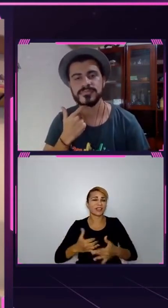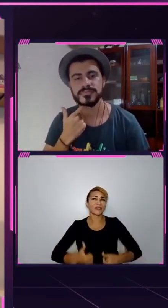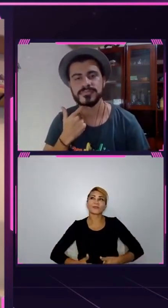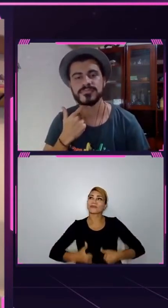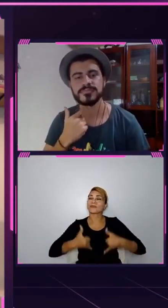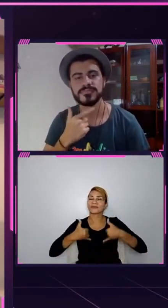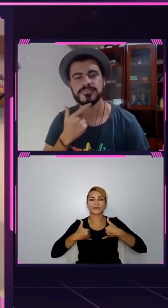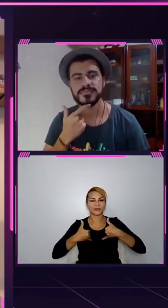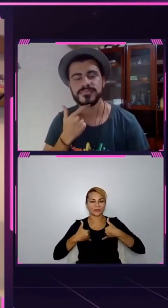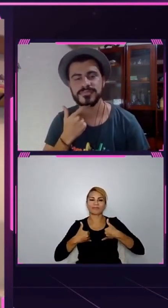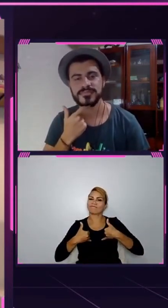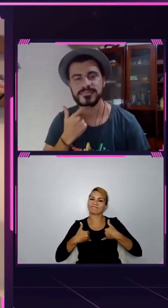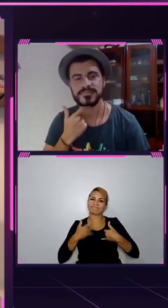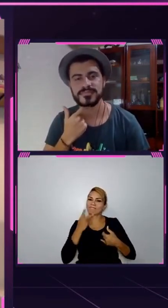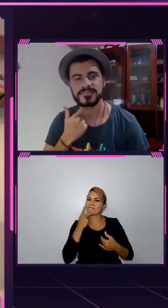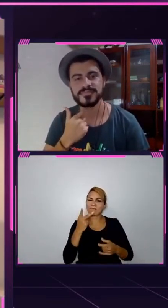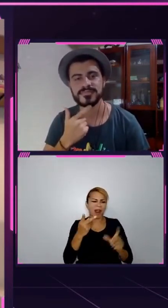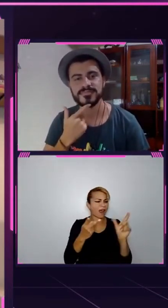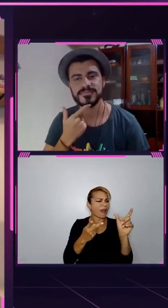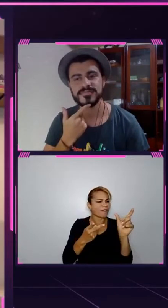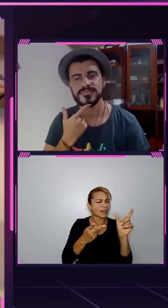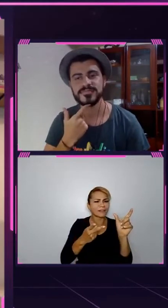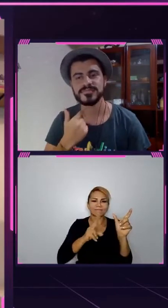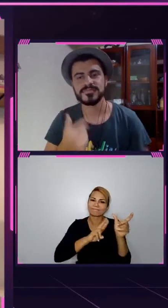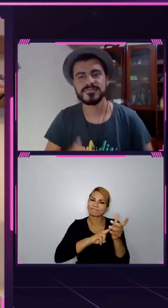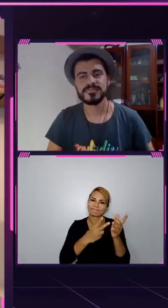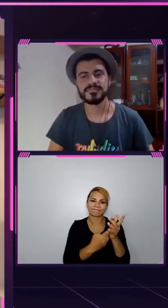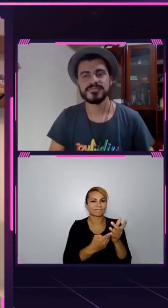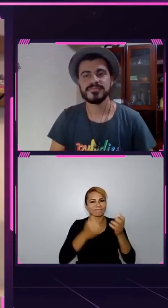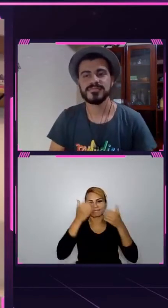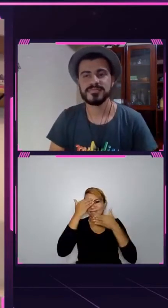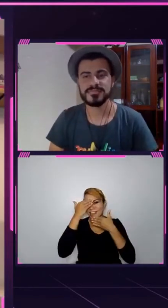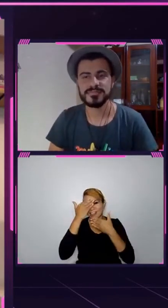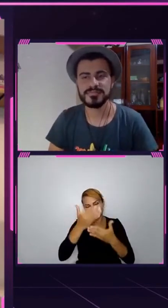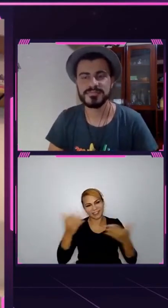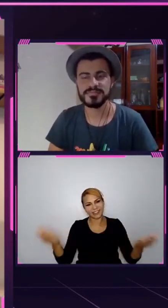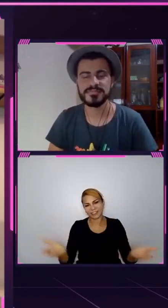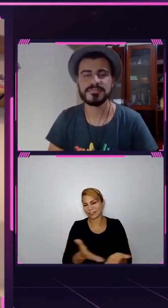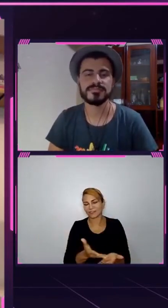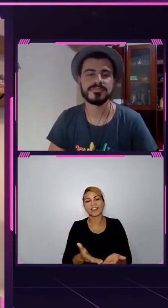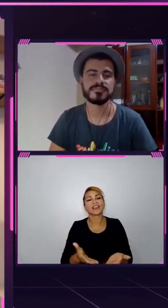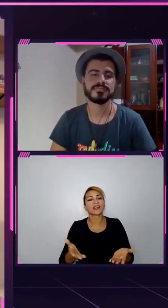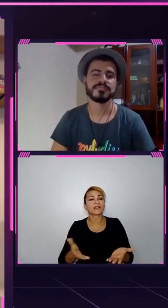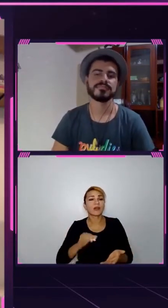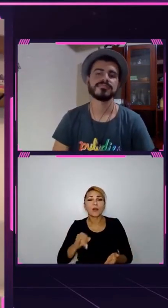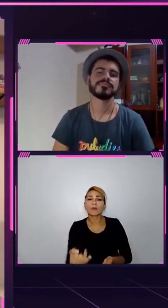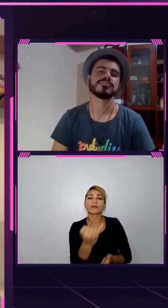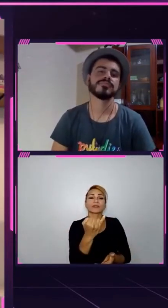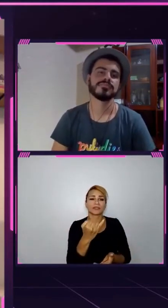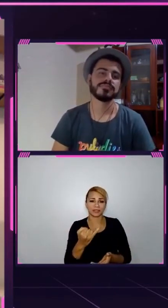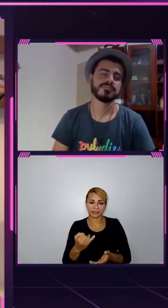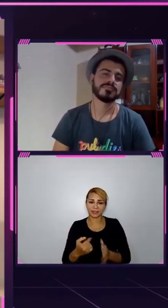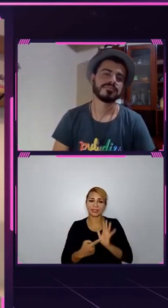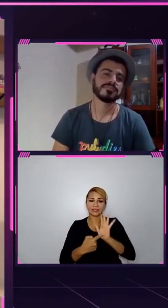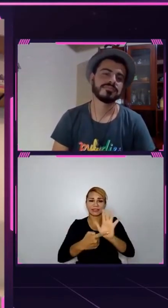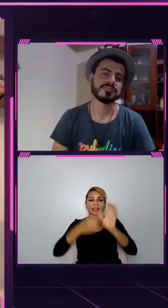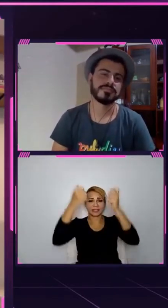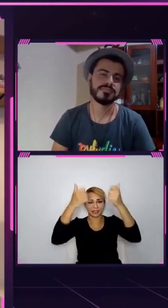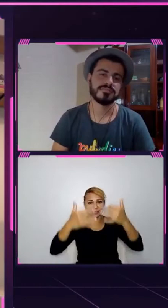eu não tenho palavras para agradecer a vocês por essa chance de estar aqui compartilhando as minhas reflexões,